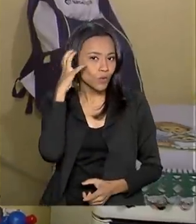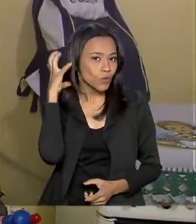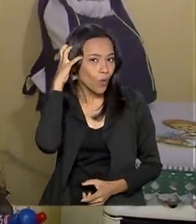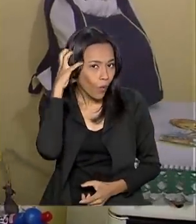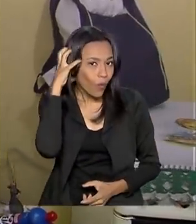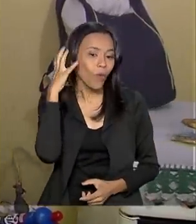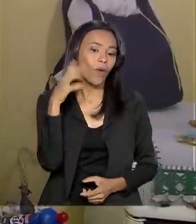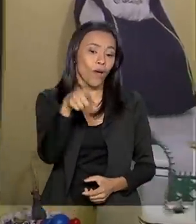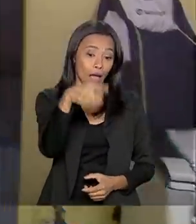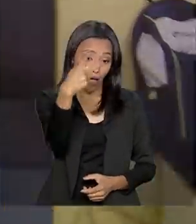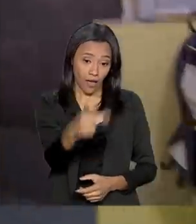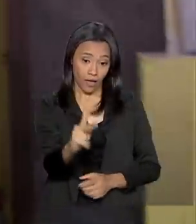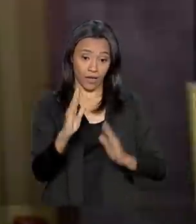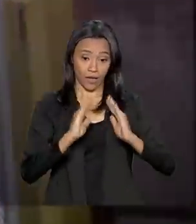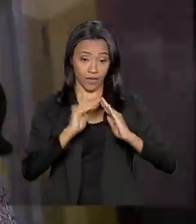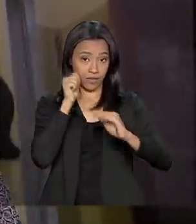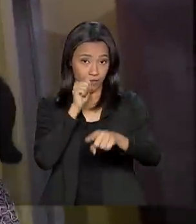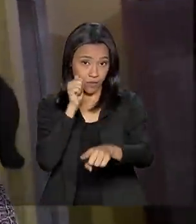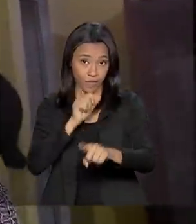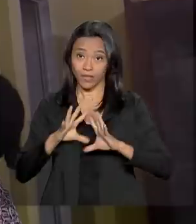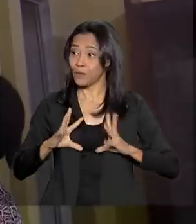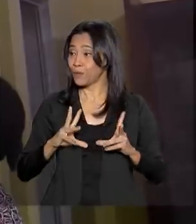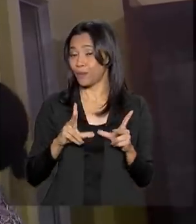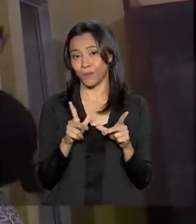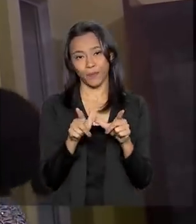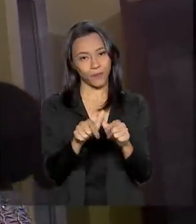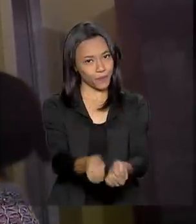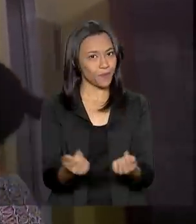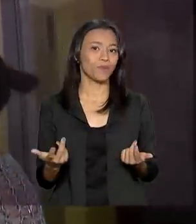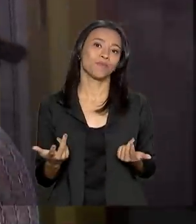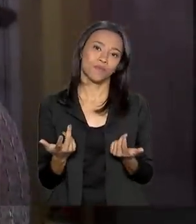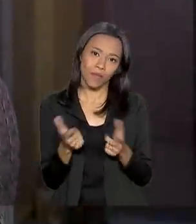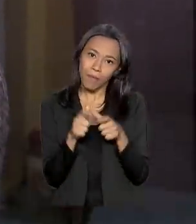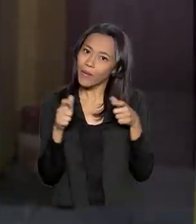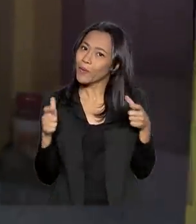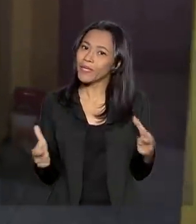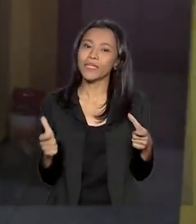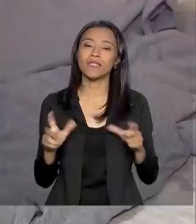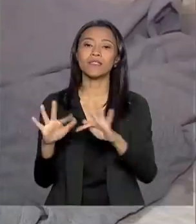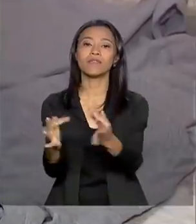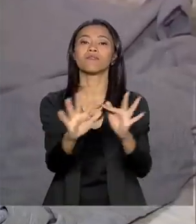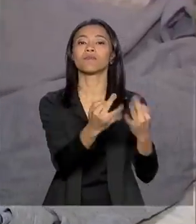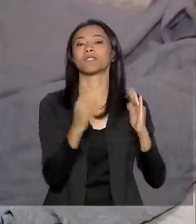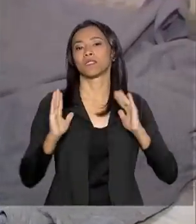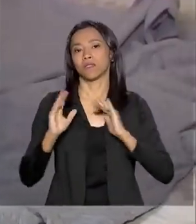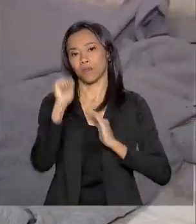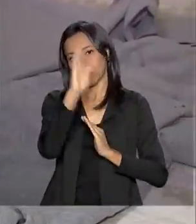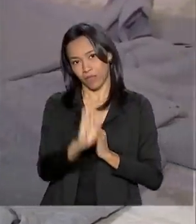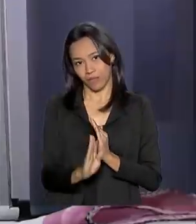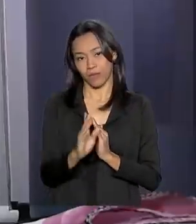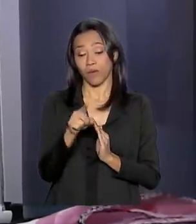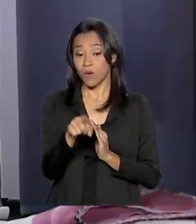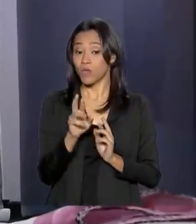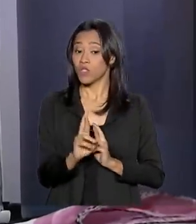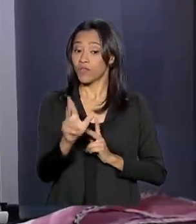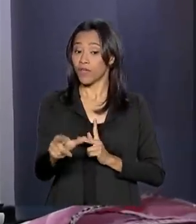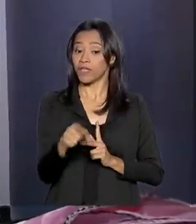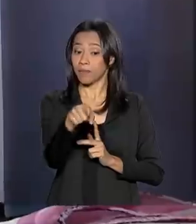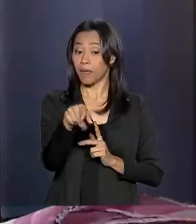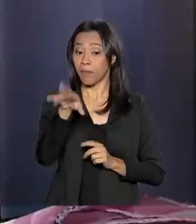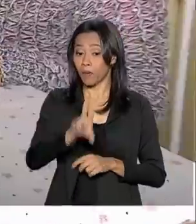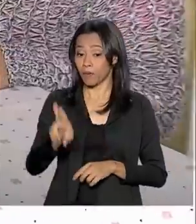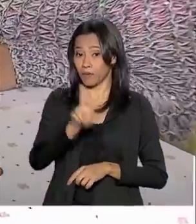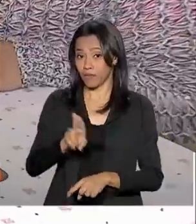A casa de Dona Vera tem todos os utensílios domésticos da maioria dos lares brasileiros. A diferença é que para